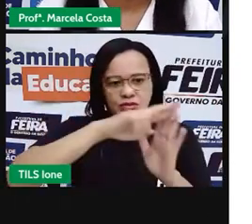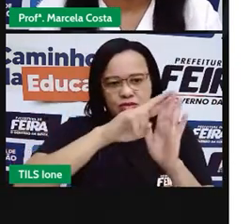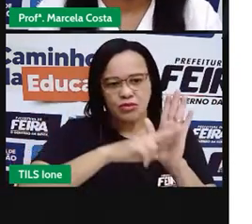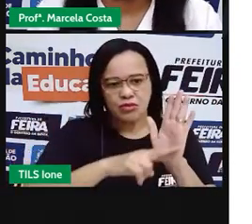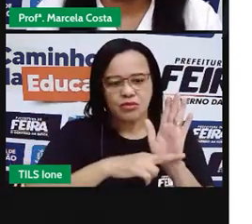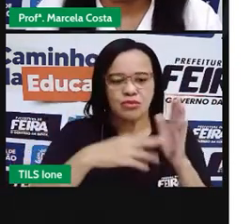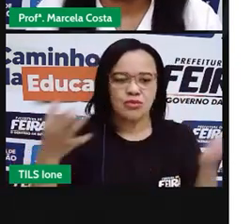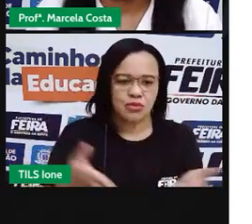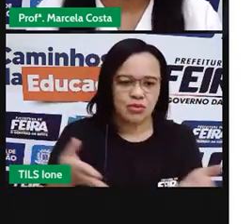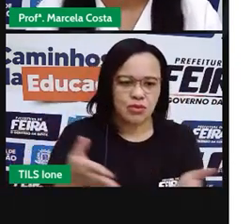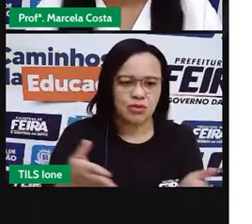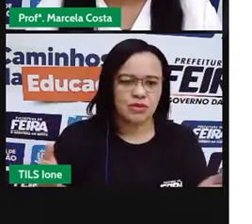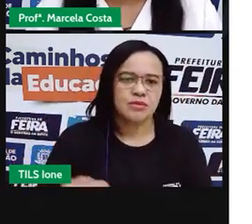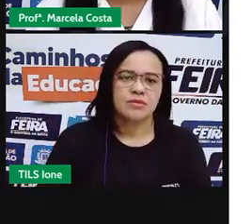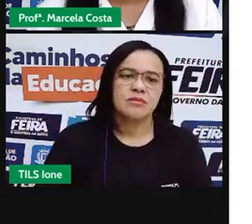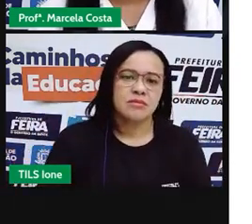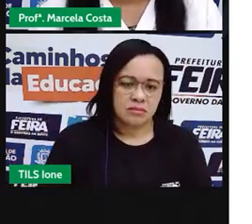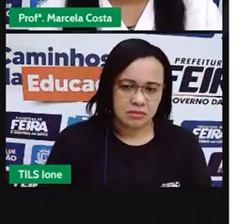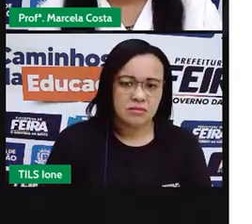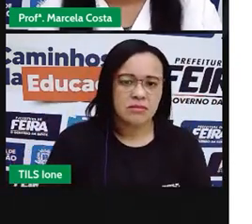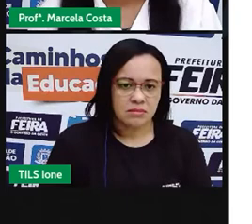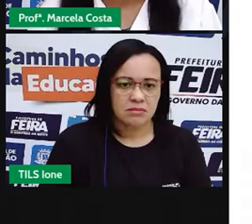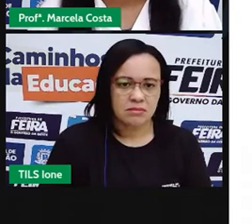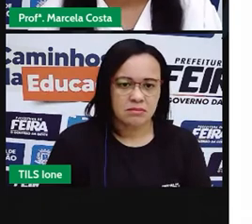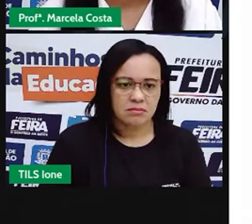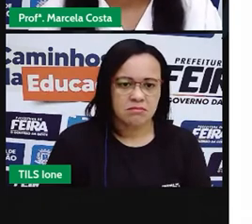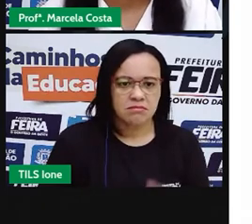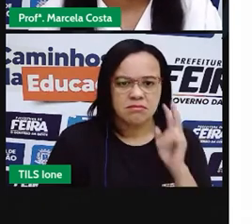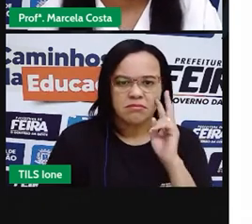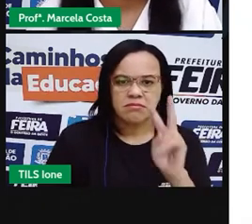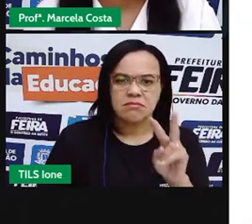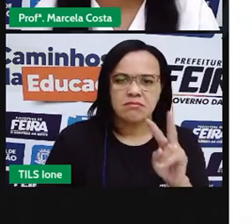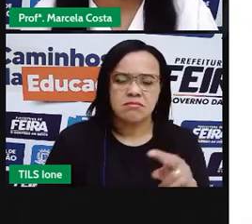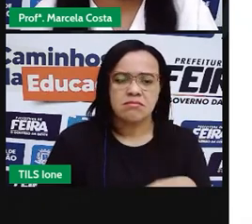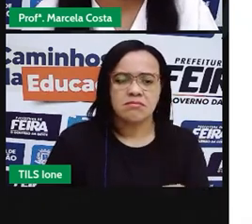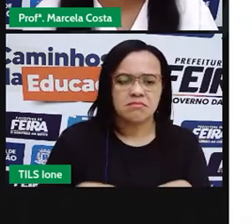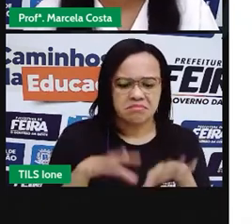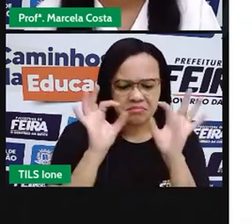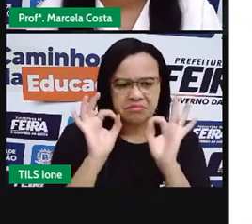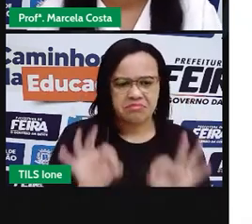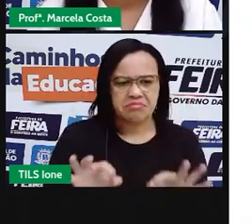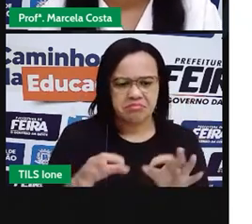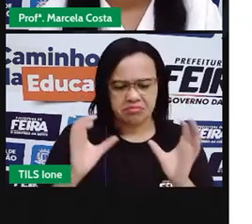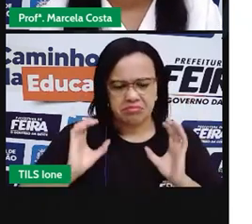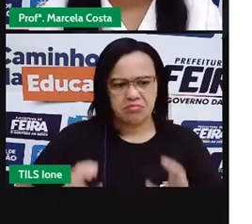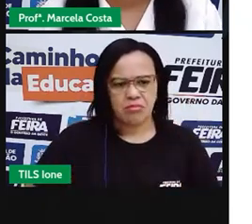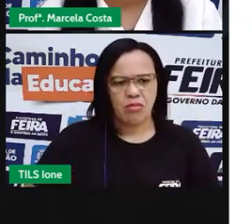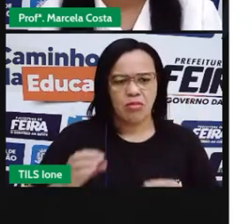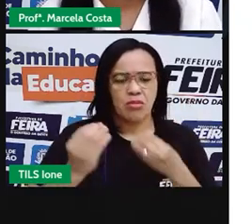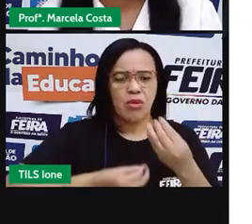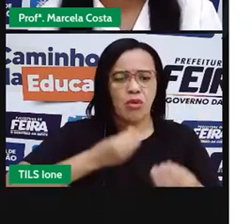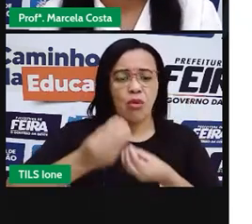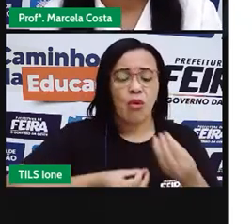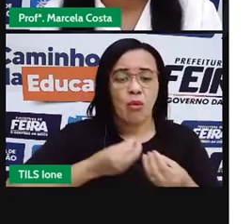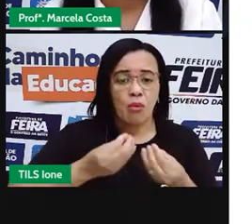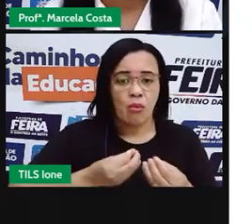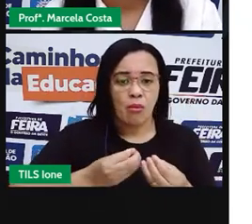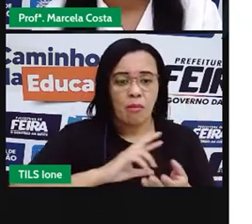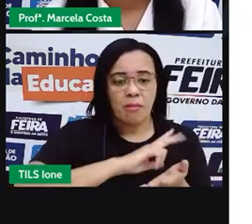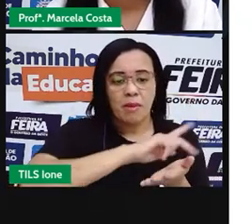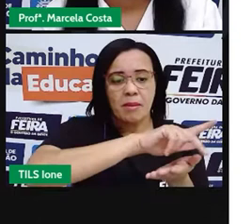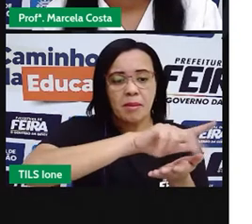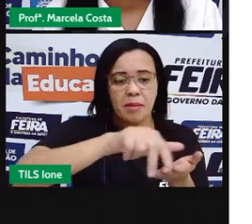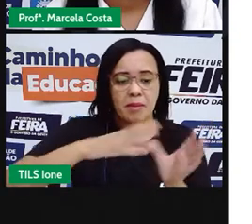Também devemos nos comportar da mesma forma nos diferentes momentos de convivência? O que vocês acham?